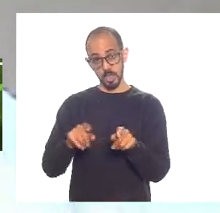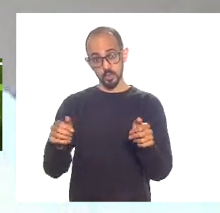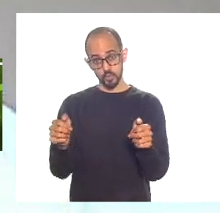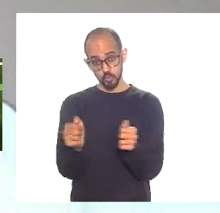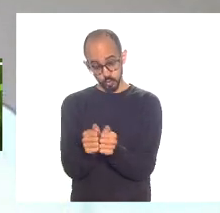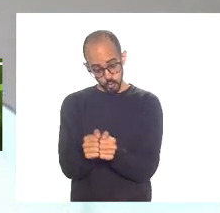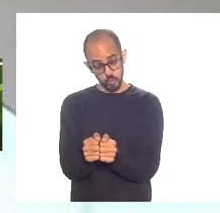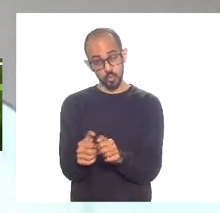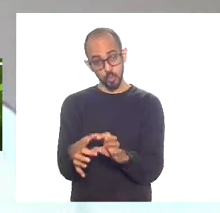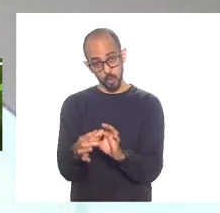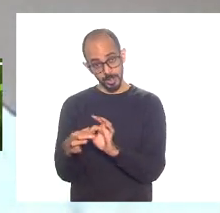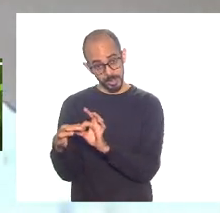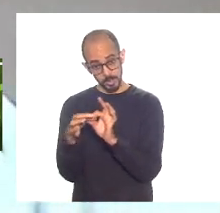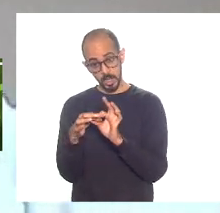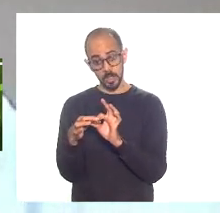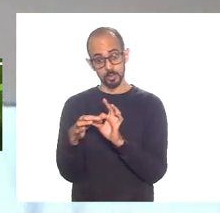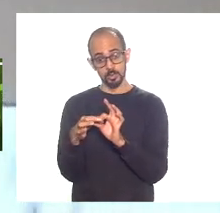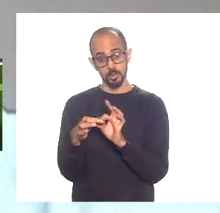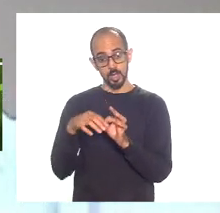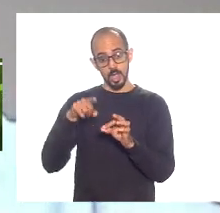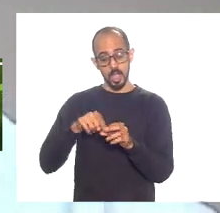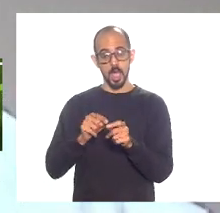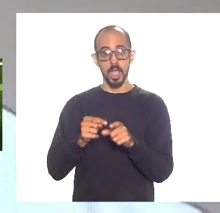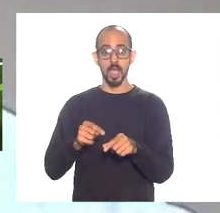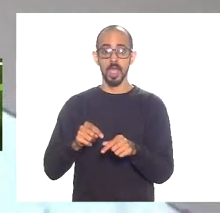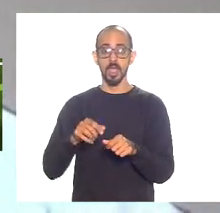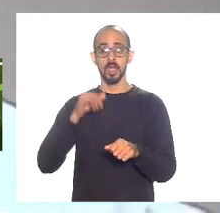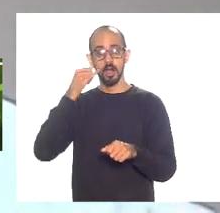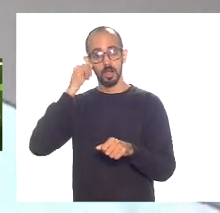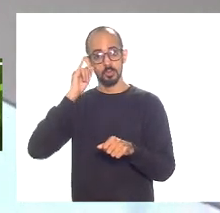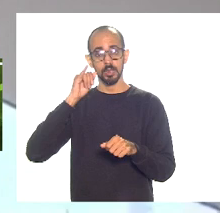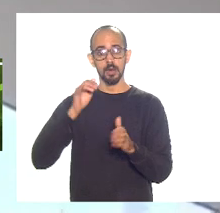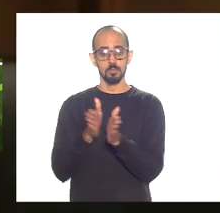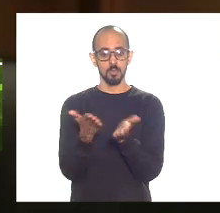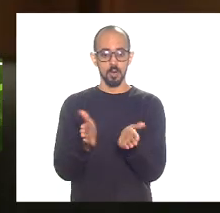estão conectadas enfrentar a pobreza a miséria